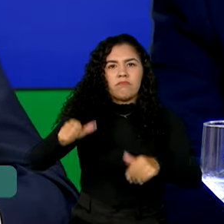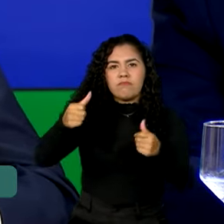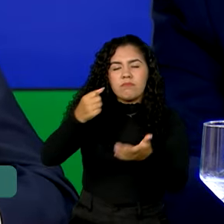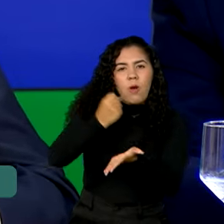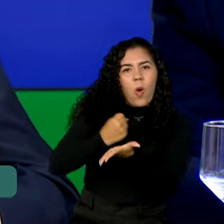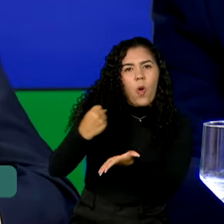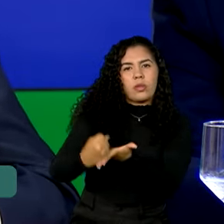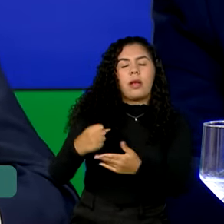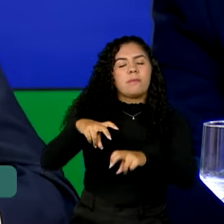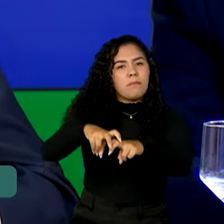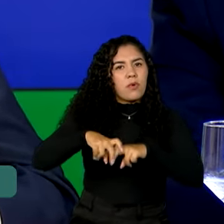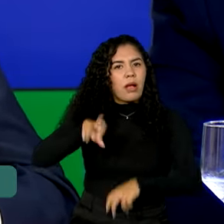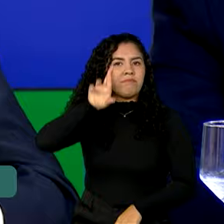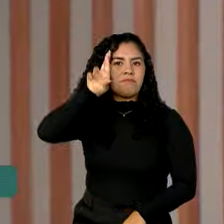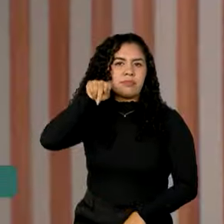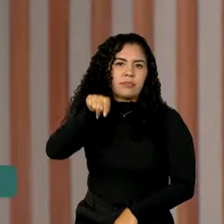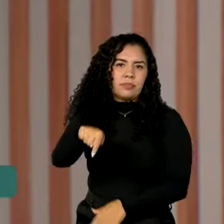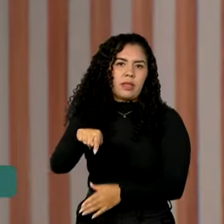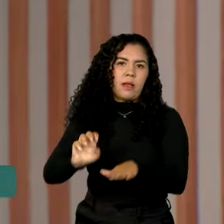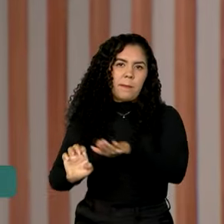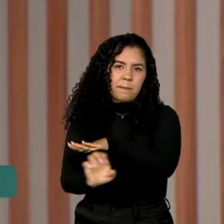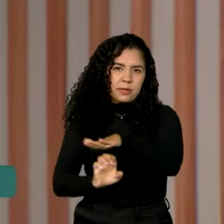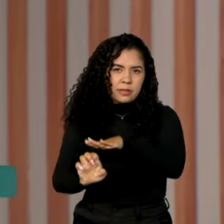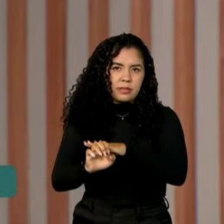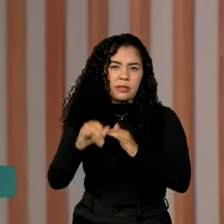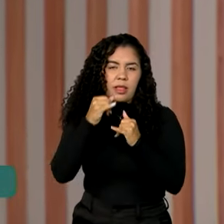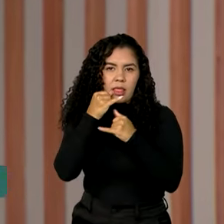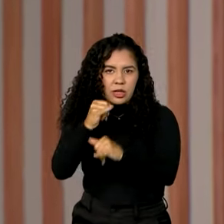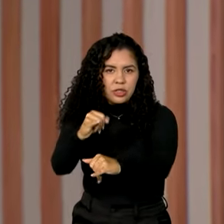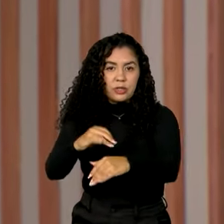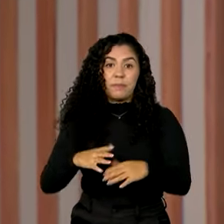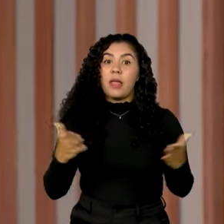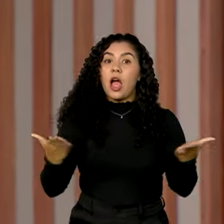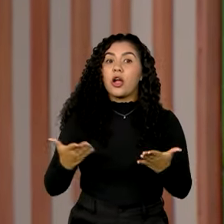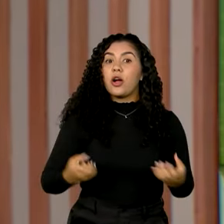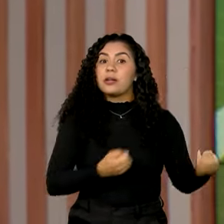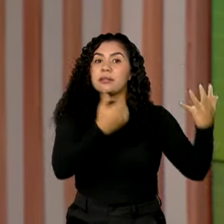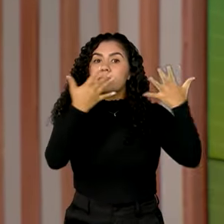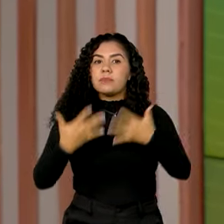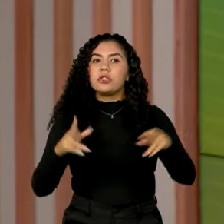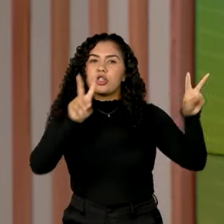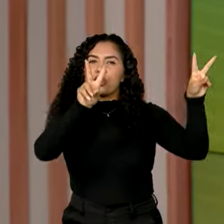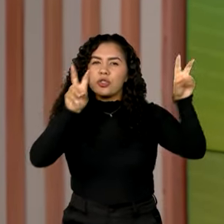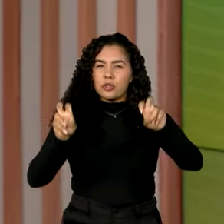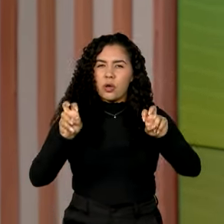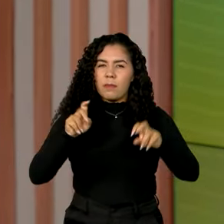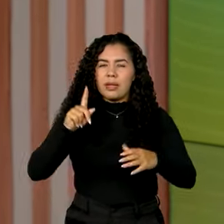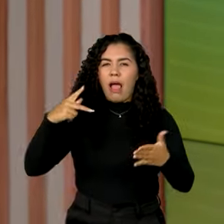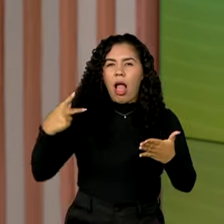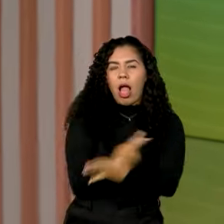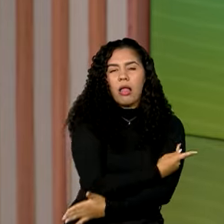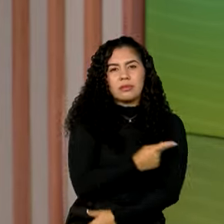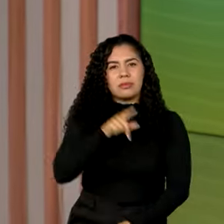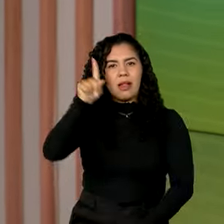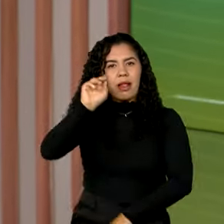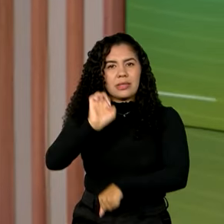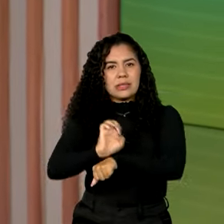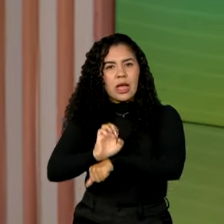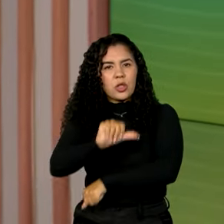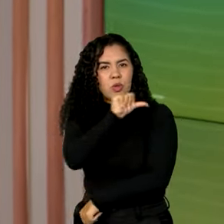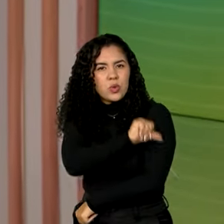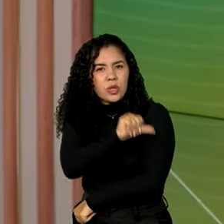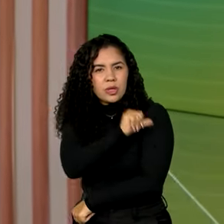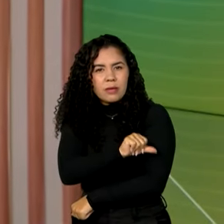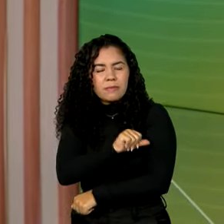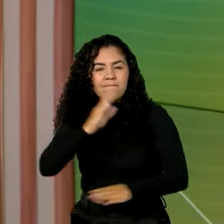concessionária de energia elétrica. Vamos falar agora sobre a situação ocorrida no Rio de Janeiro, onde foram notificados casos